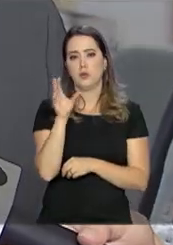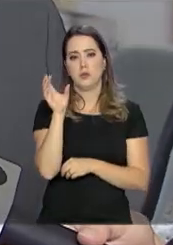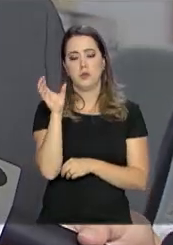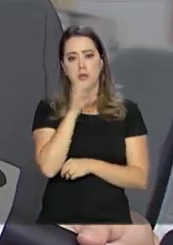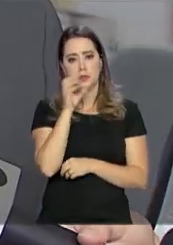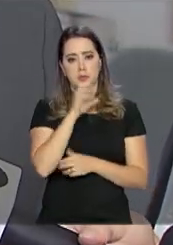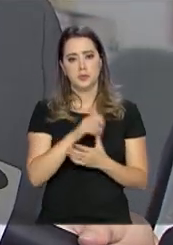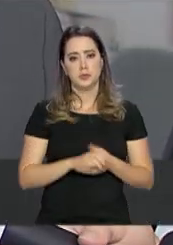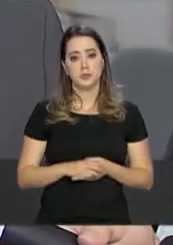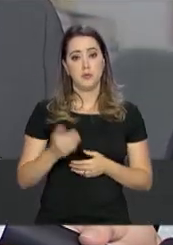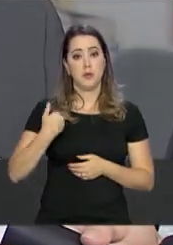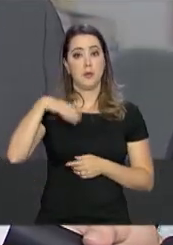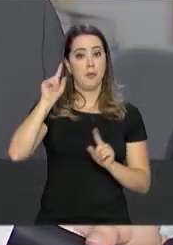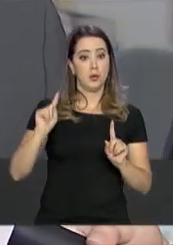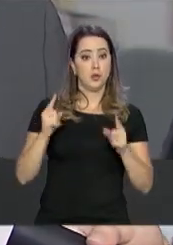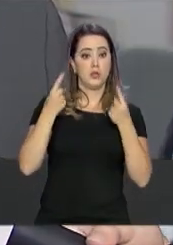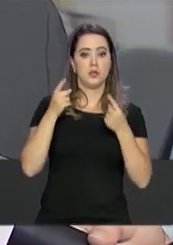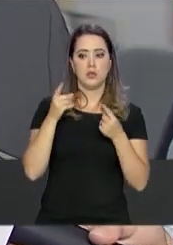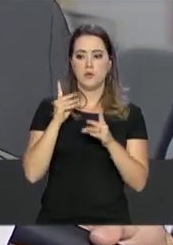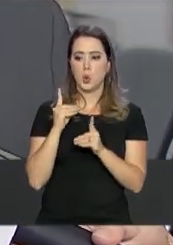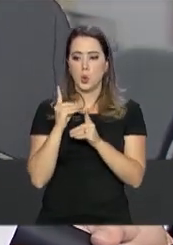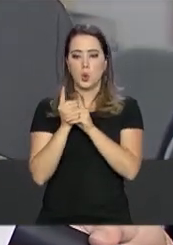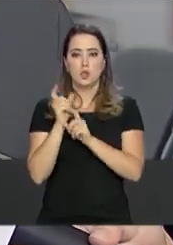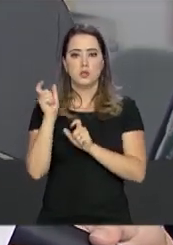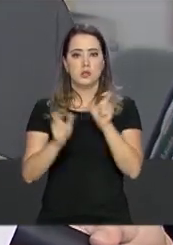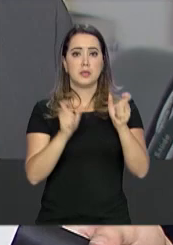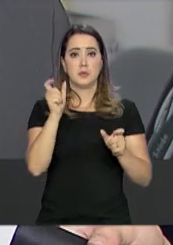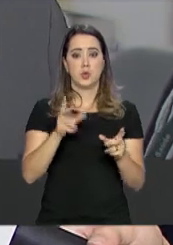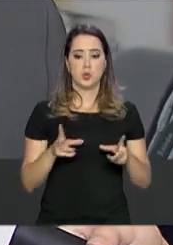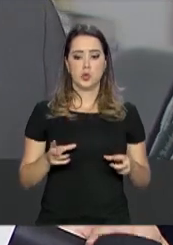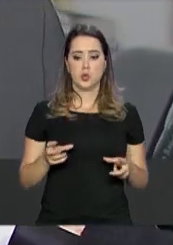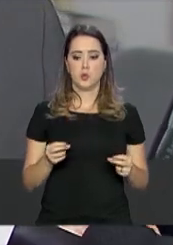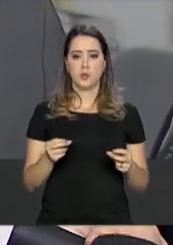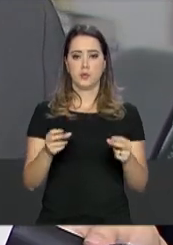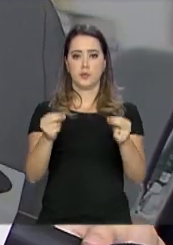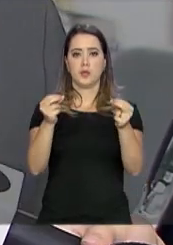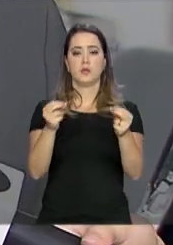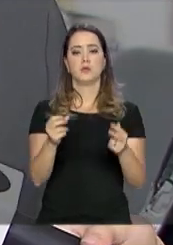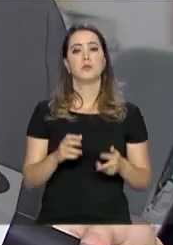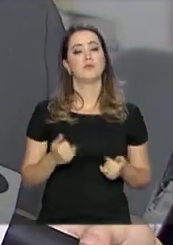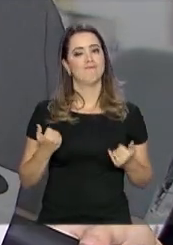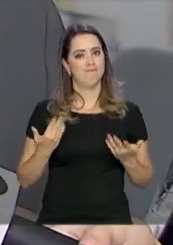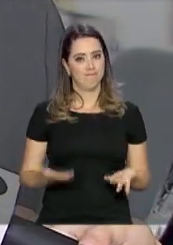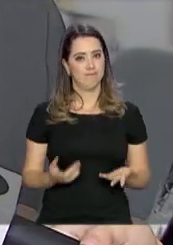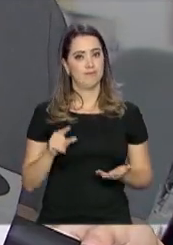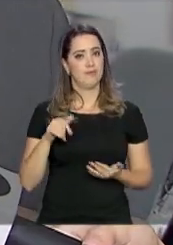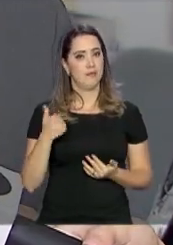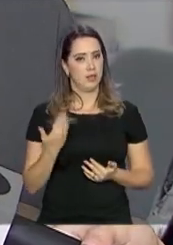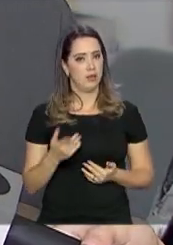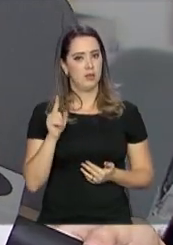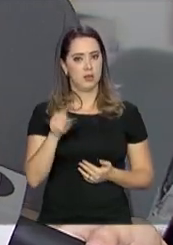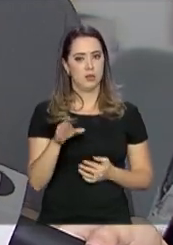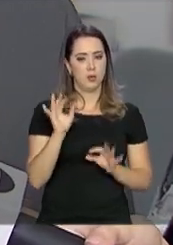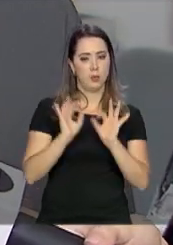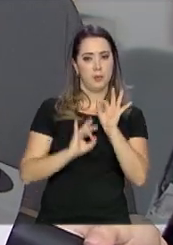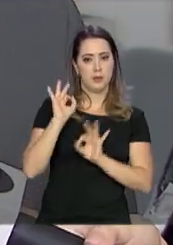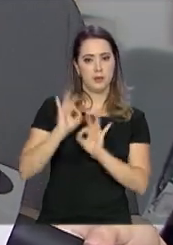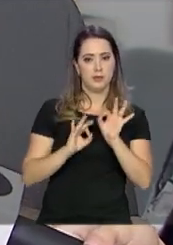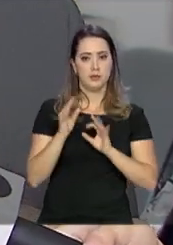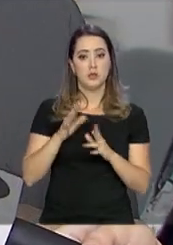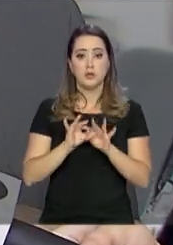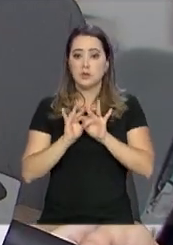O maior desafio é encontrar as pessoas virêmicas, as pessoas que estão infectadas. E é por isso esse plano,